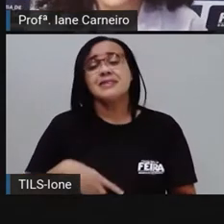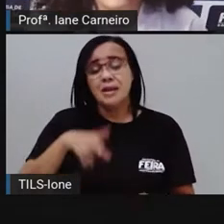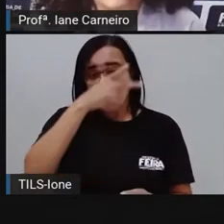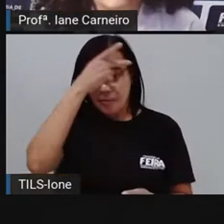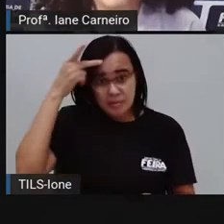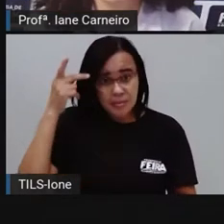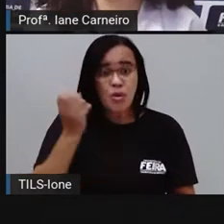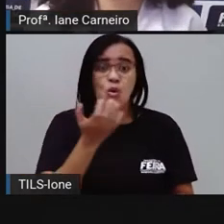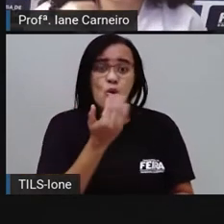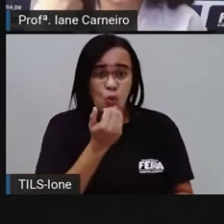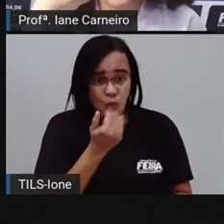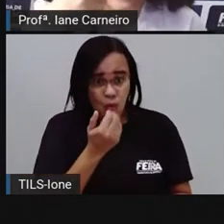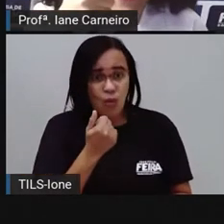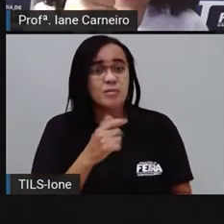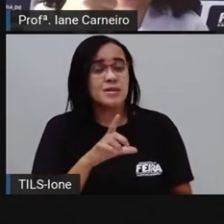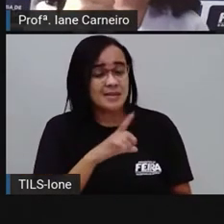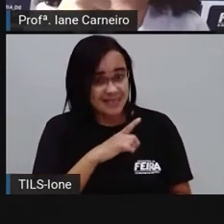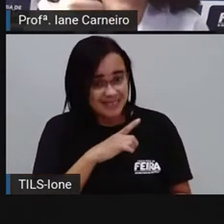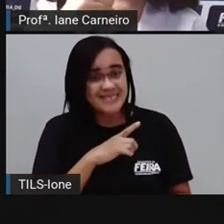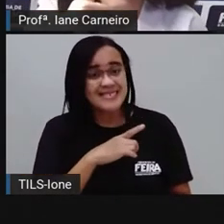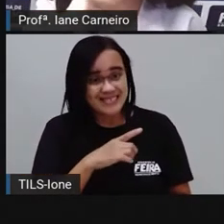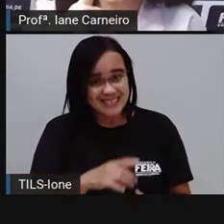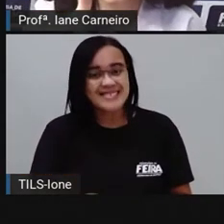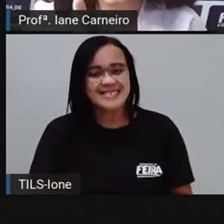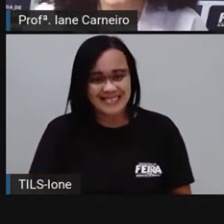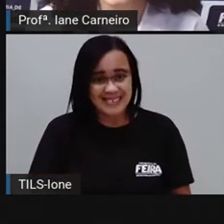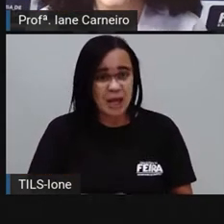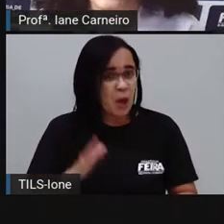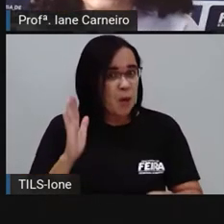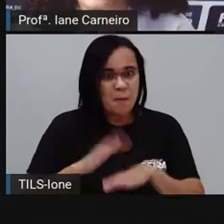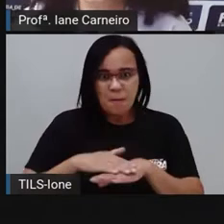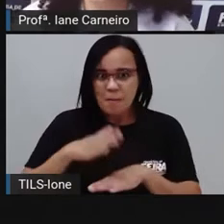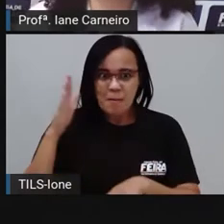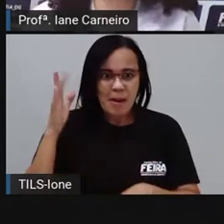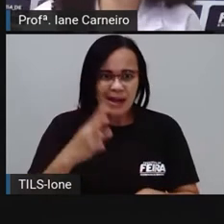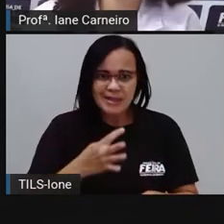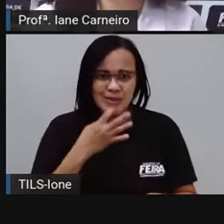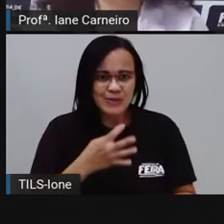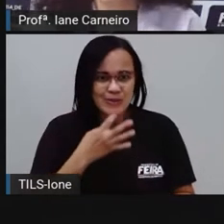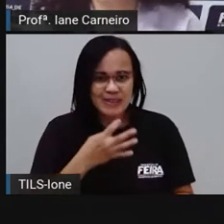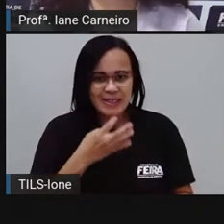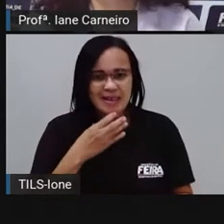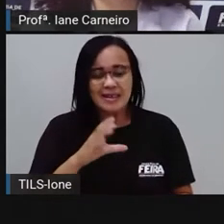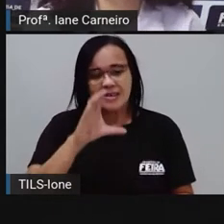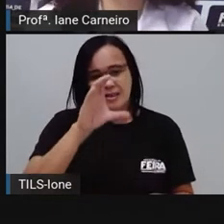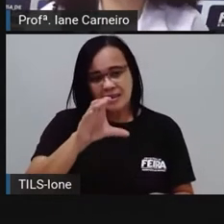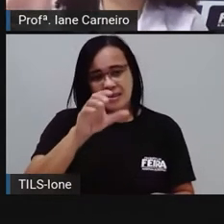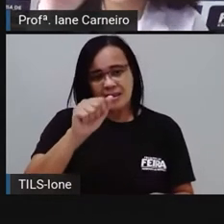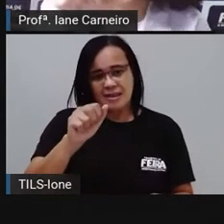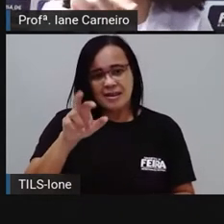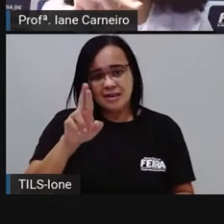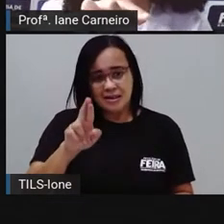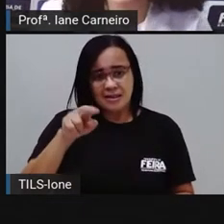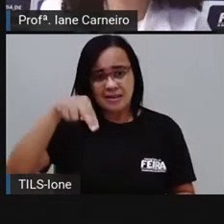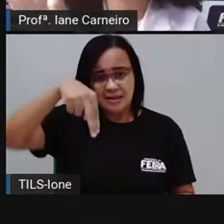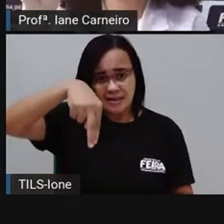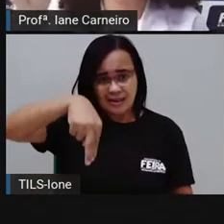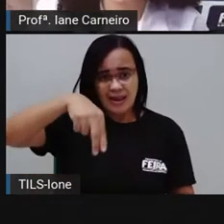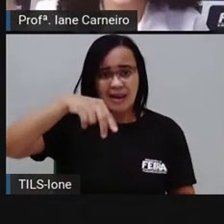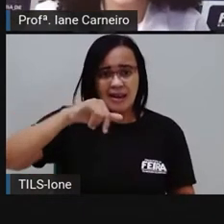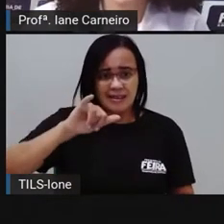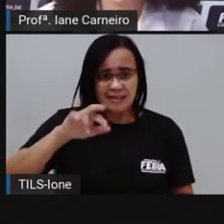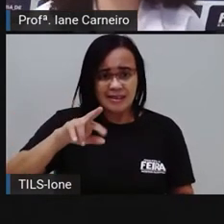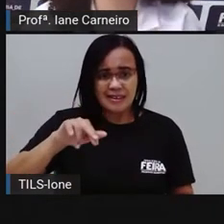acompanhamento. O mais conhecido é de carneiro. Ok, Prodrica. Eu nunca comi mininico, não. Se vocês já comeram, crianças,